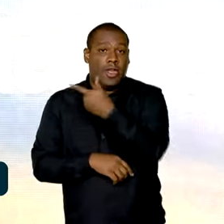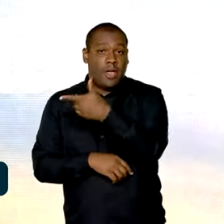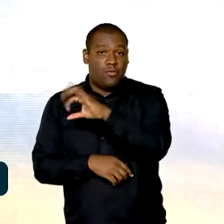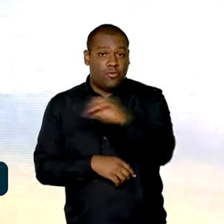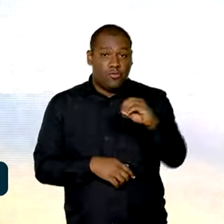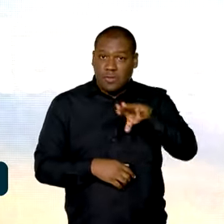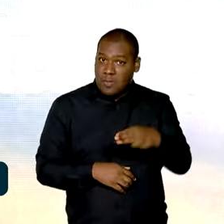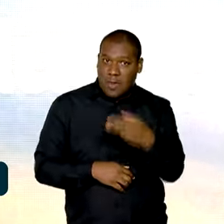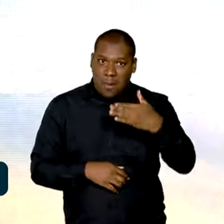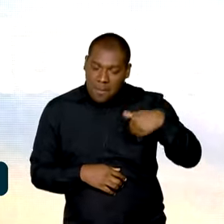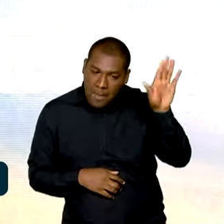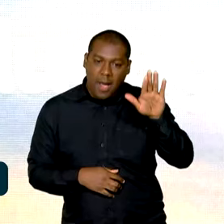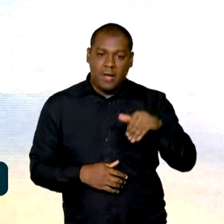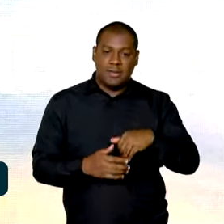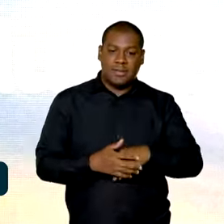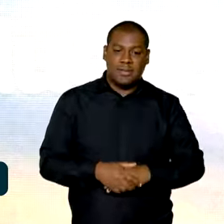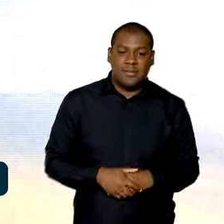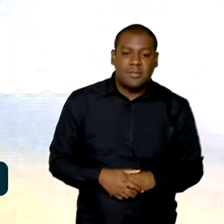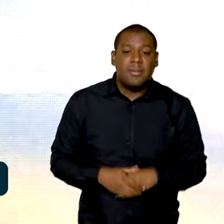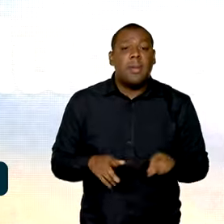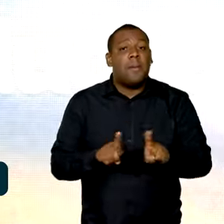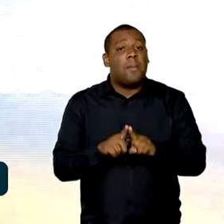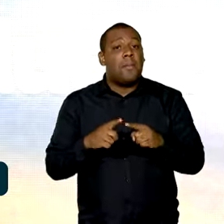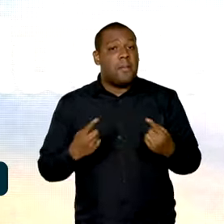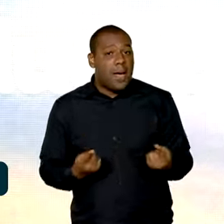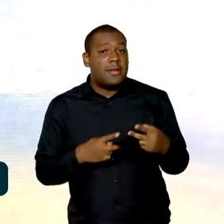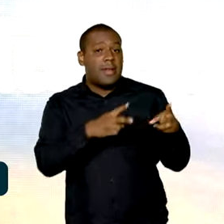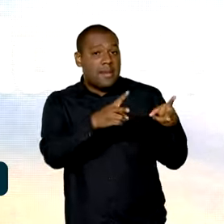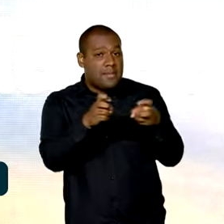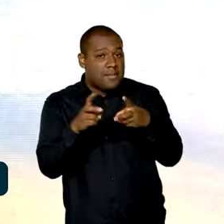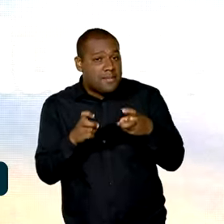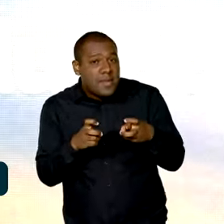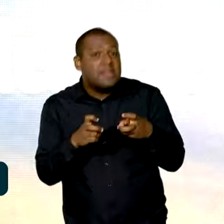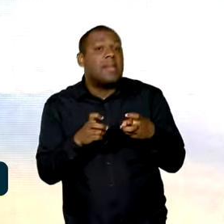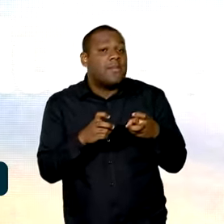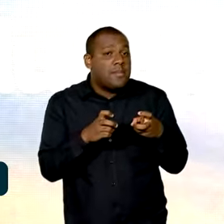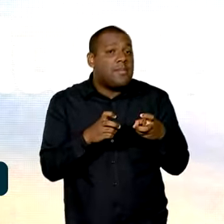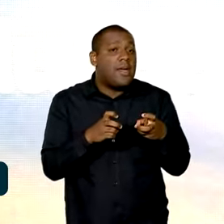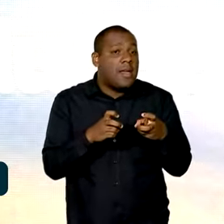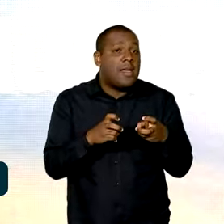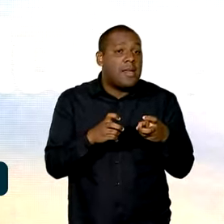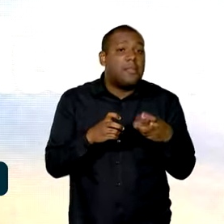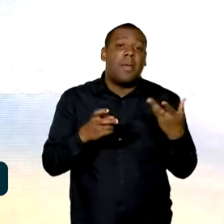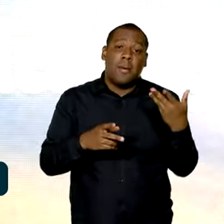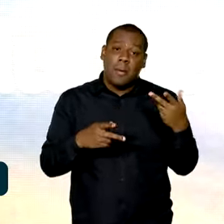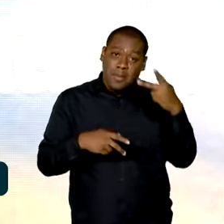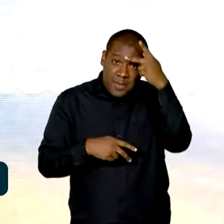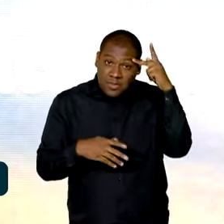então, a gente, sabe, ser otimista, mas ser um otimista com base na realidade. cont access.